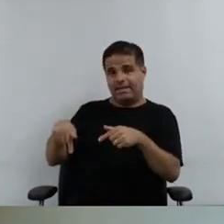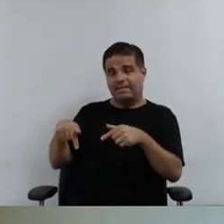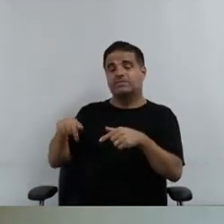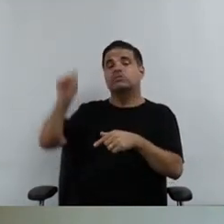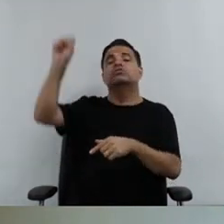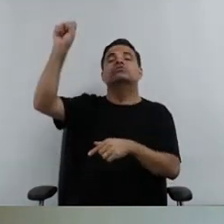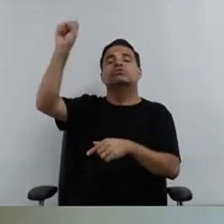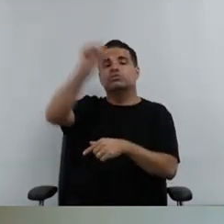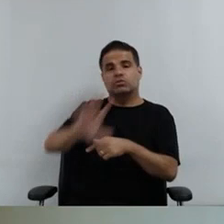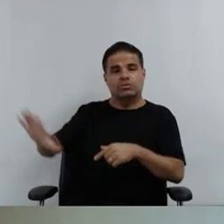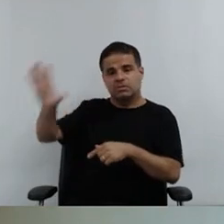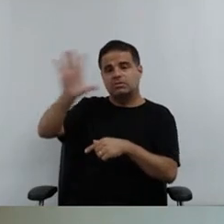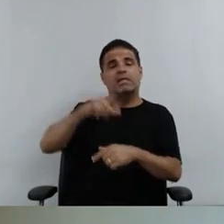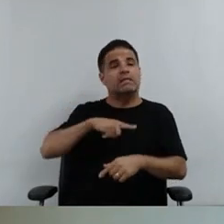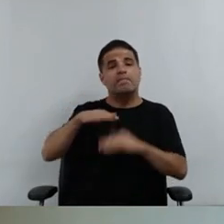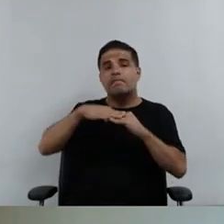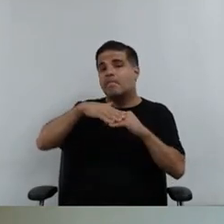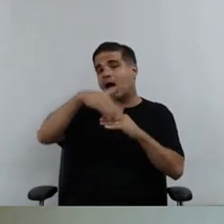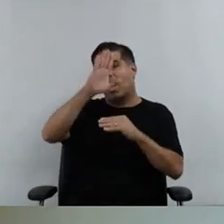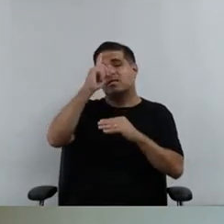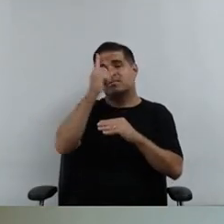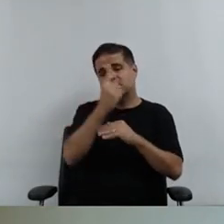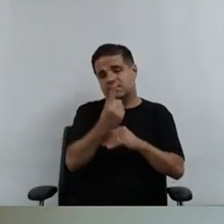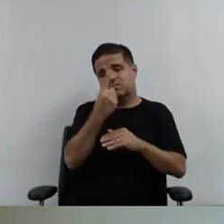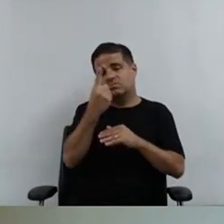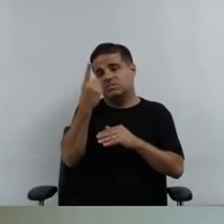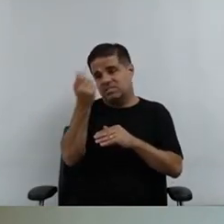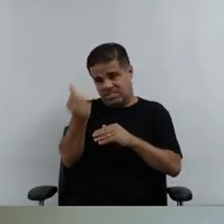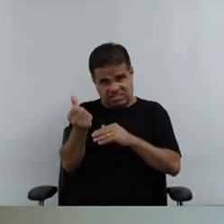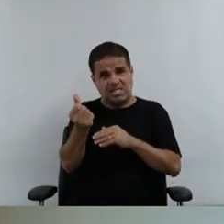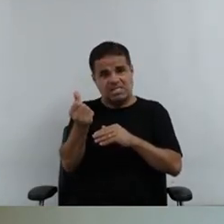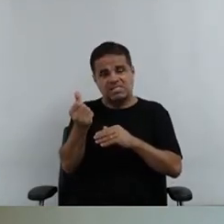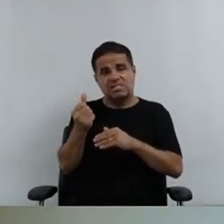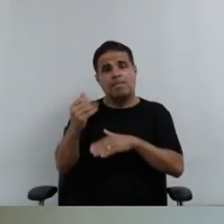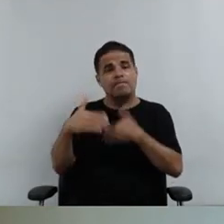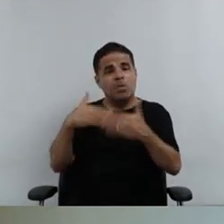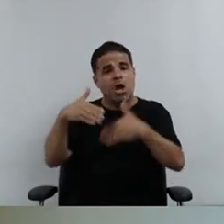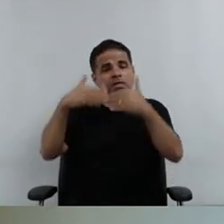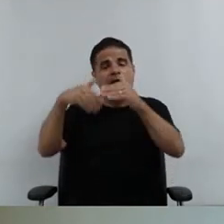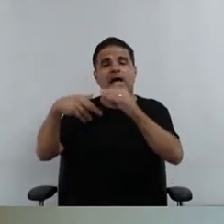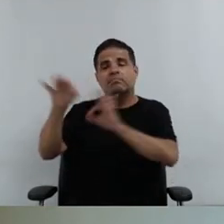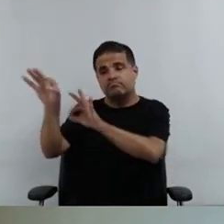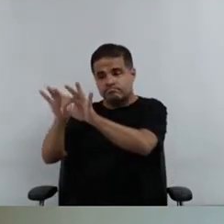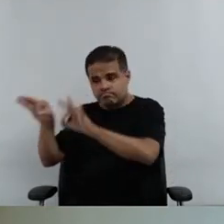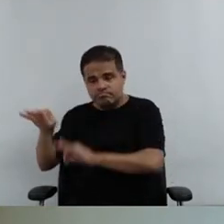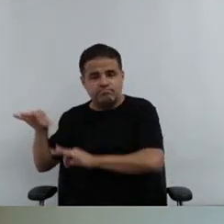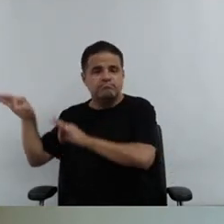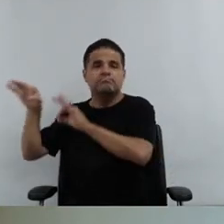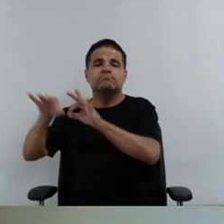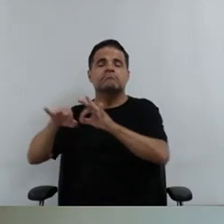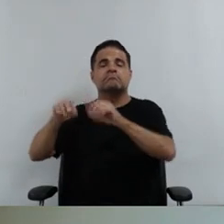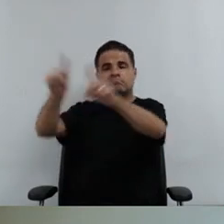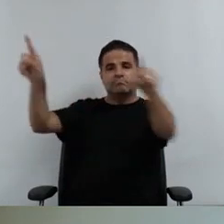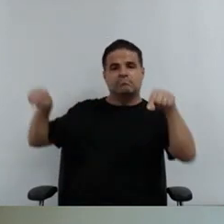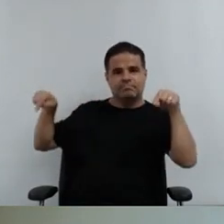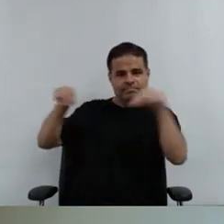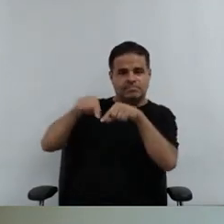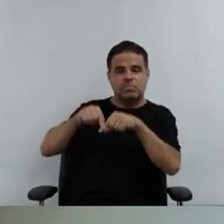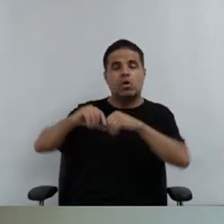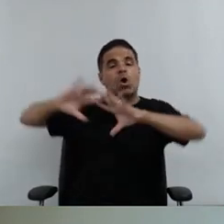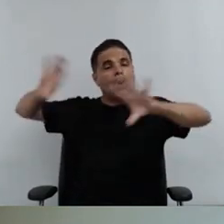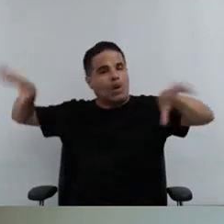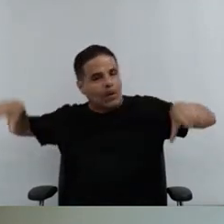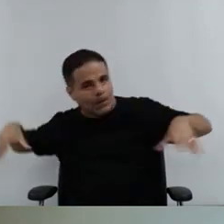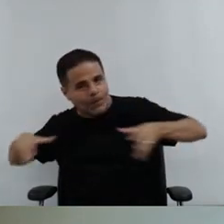Sudeste nós temos 116 processos de regularização fundiários, né, para comunidades